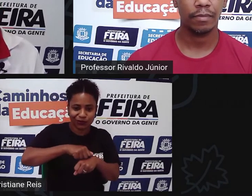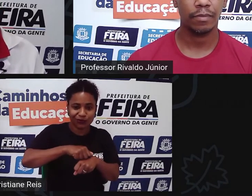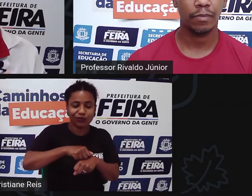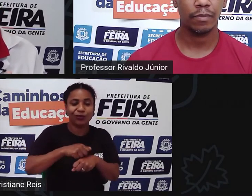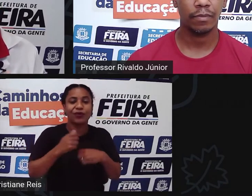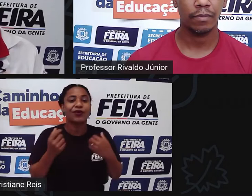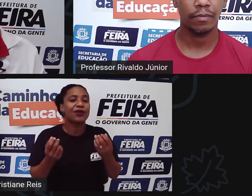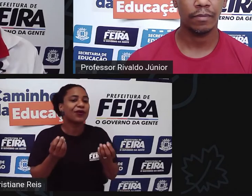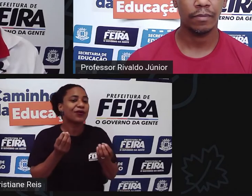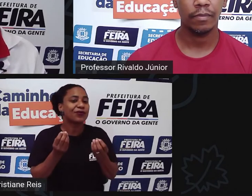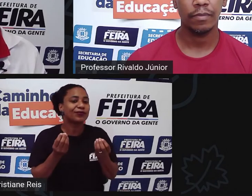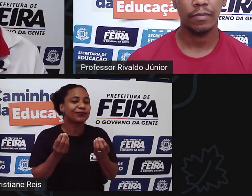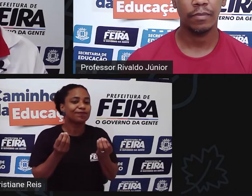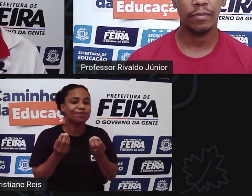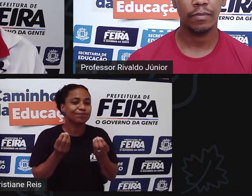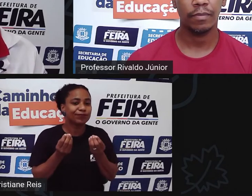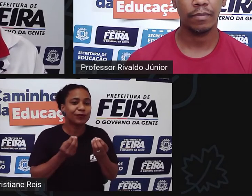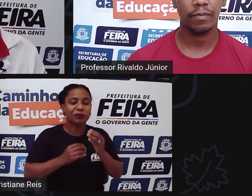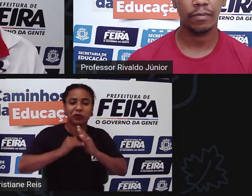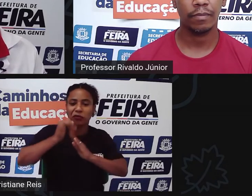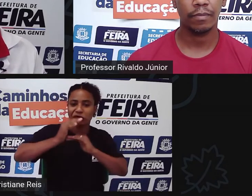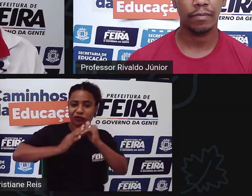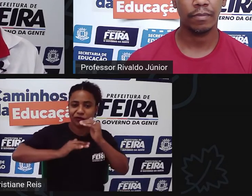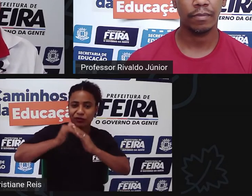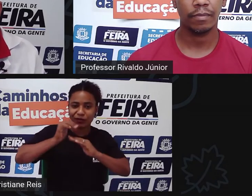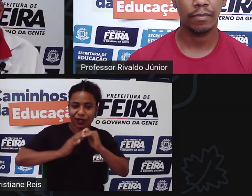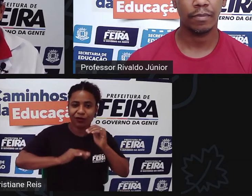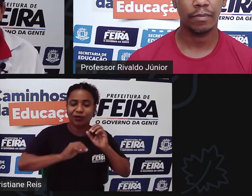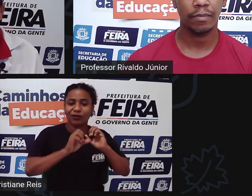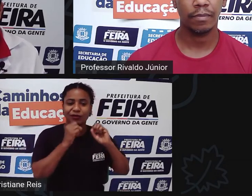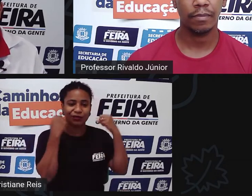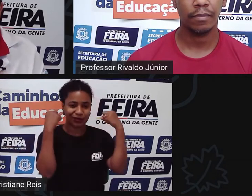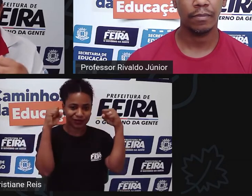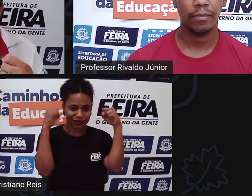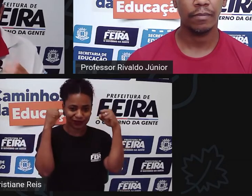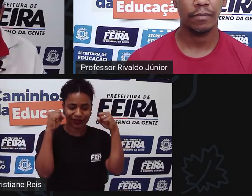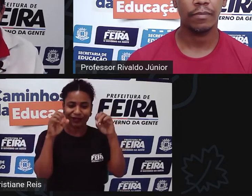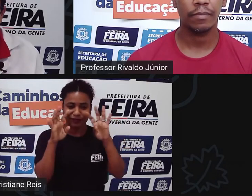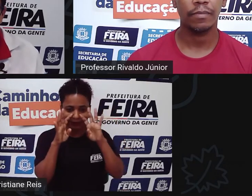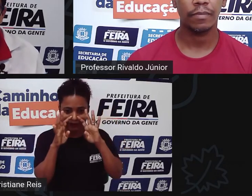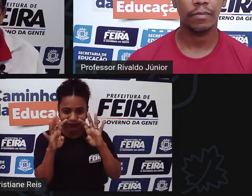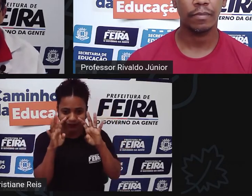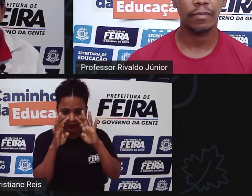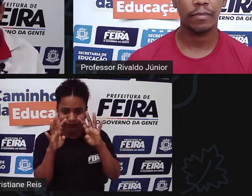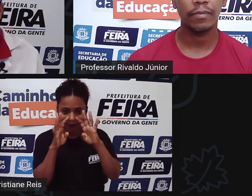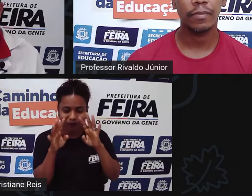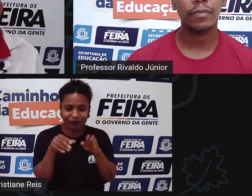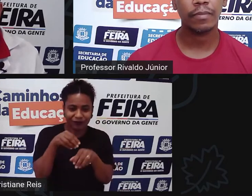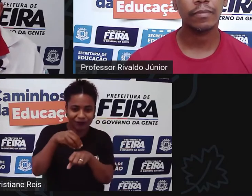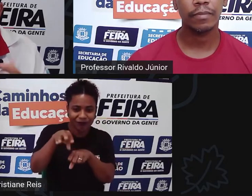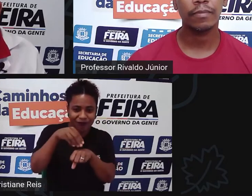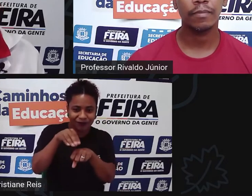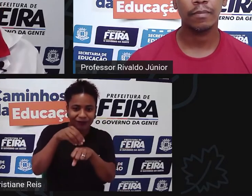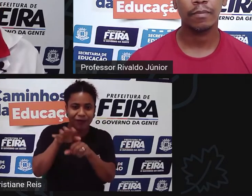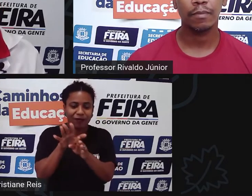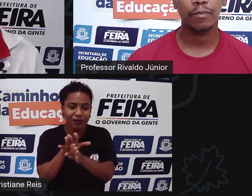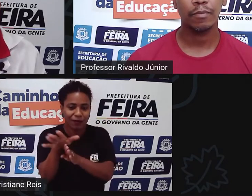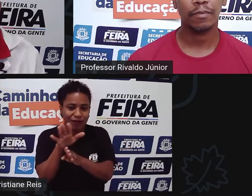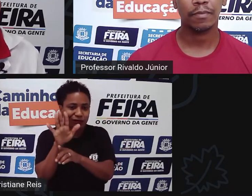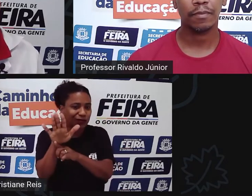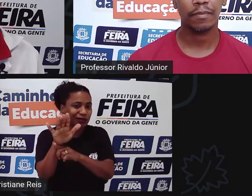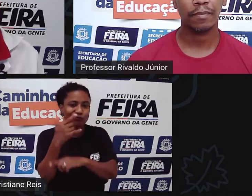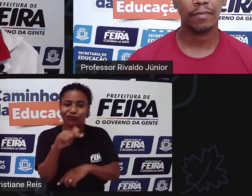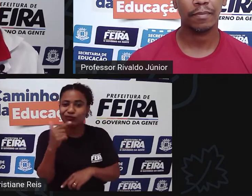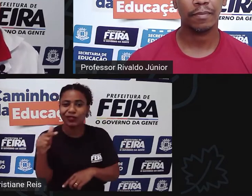serviço de de um profissional da educação física que vai estar ali assistindo orientando e se a pessoa não tem como